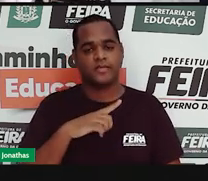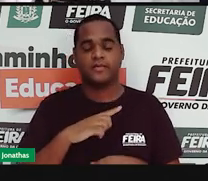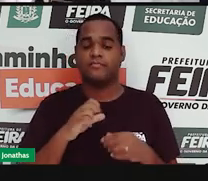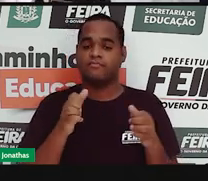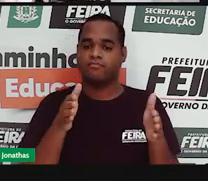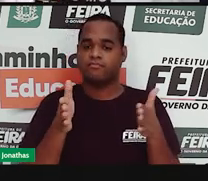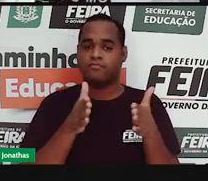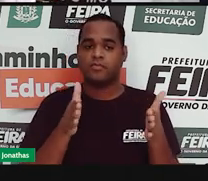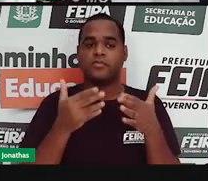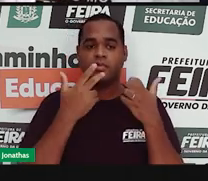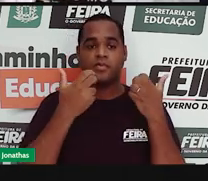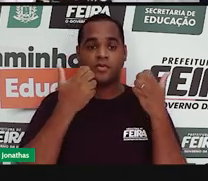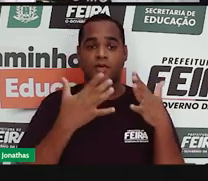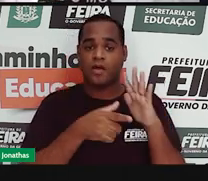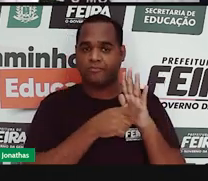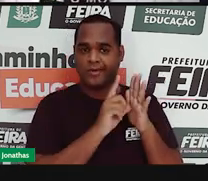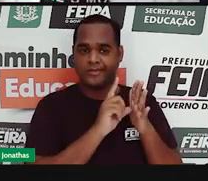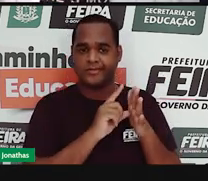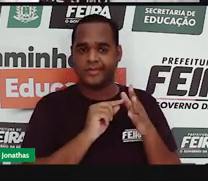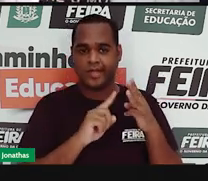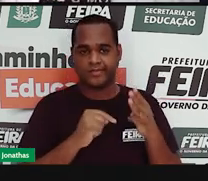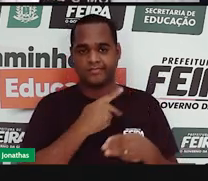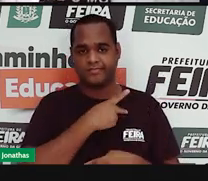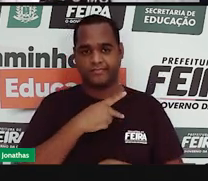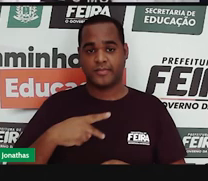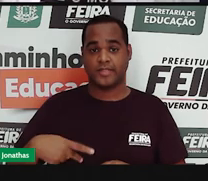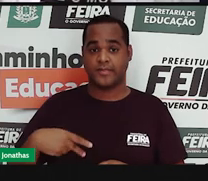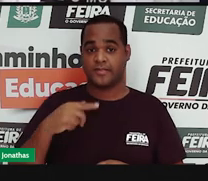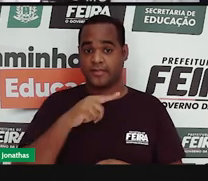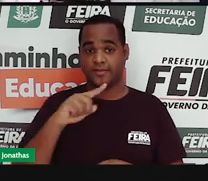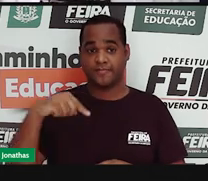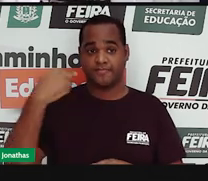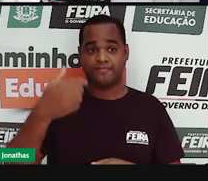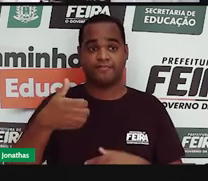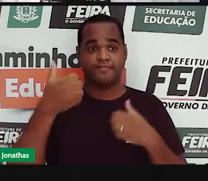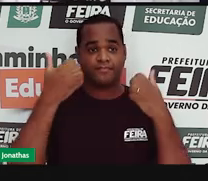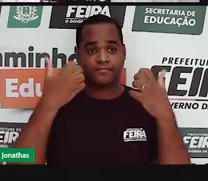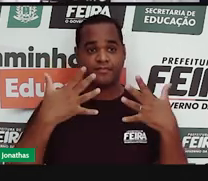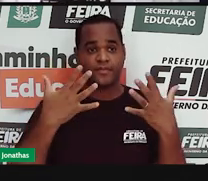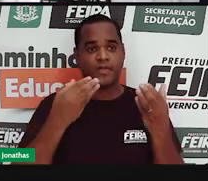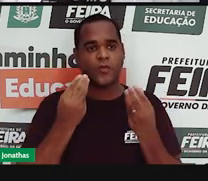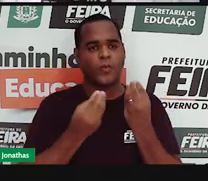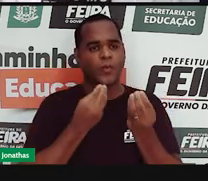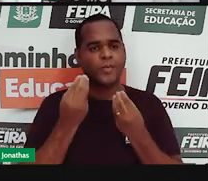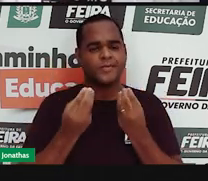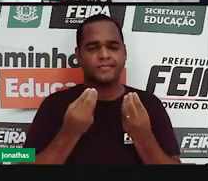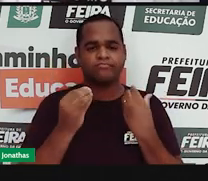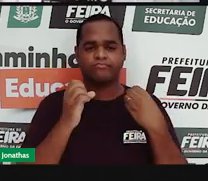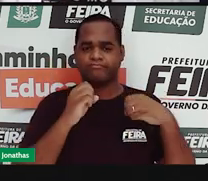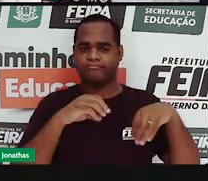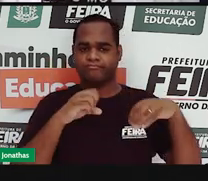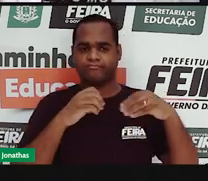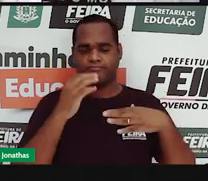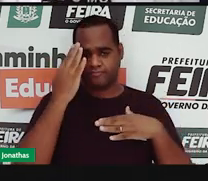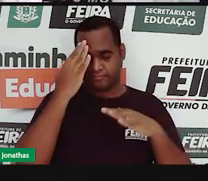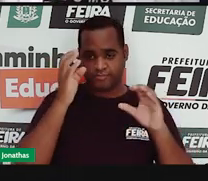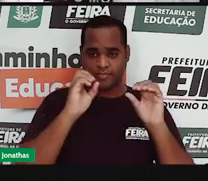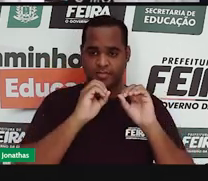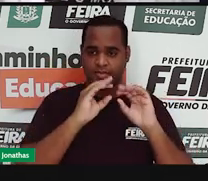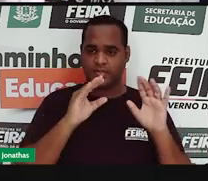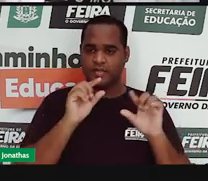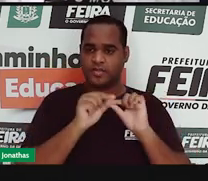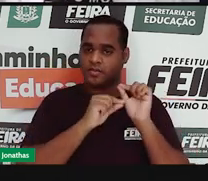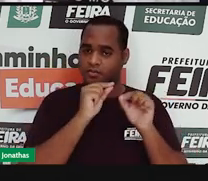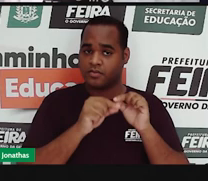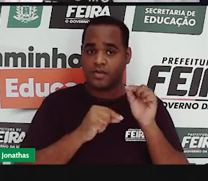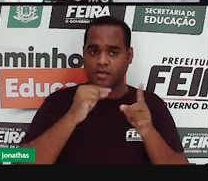que antecede a República. A aula que vem vai continuar falando sobre o Império, só que na perspectiva de entender as tensões raciais